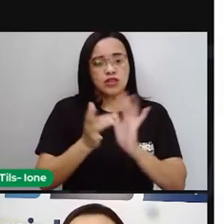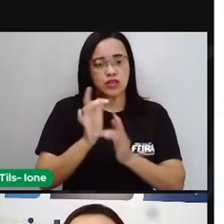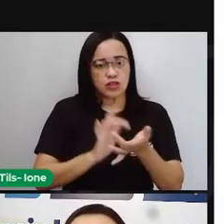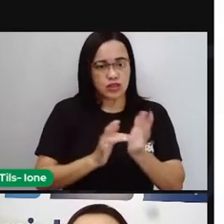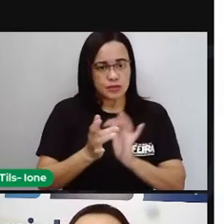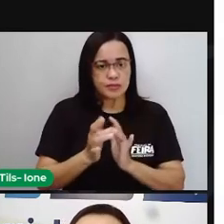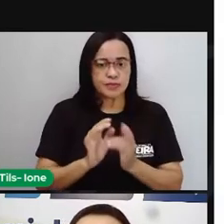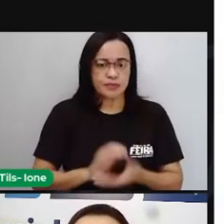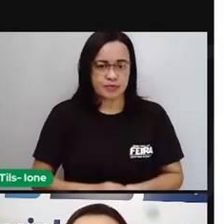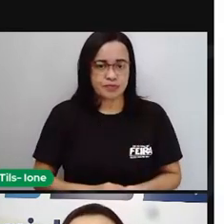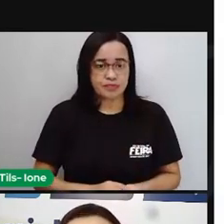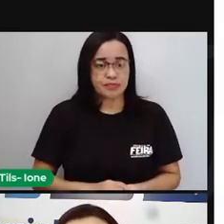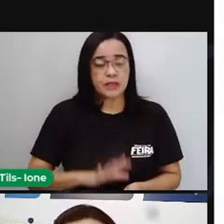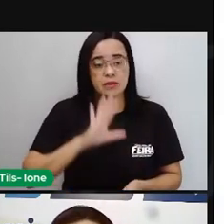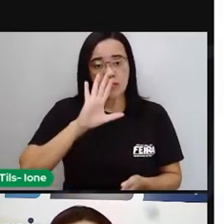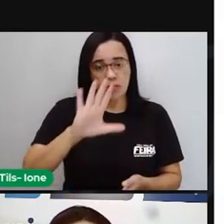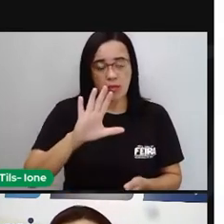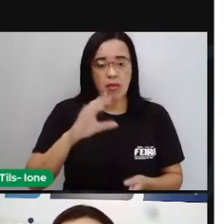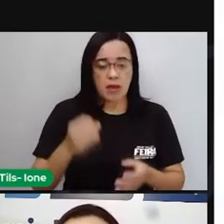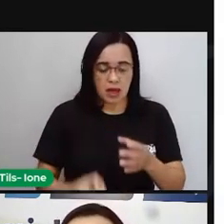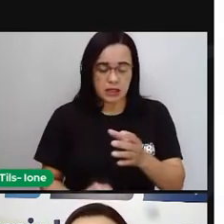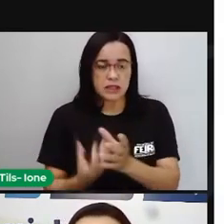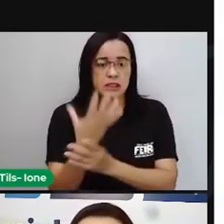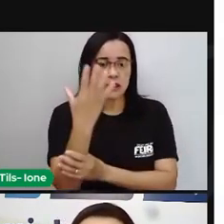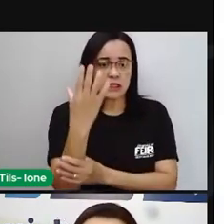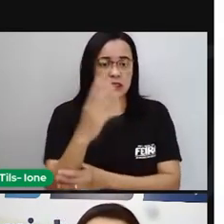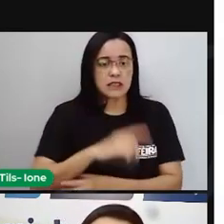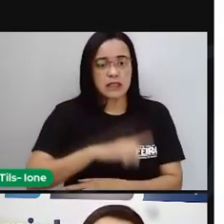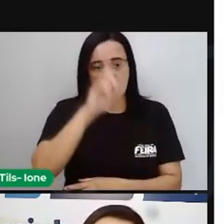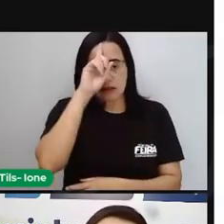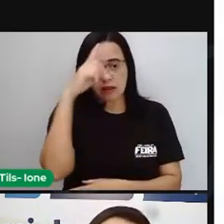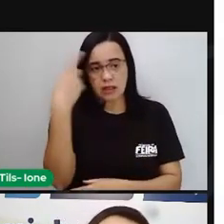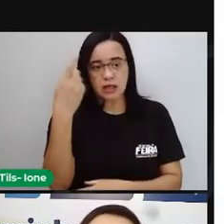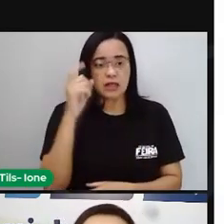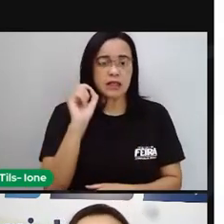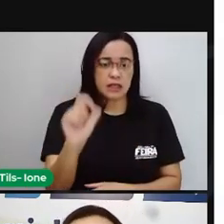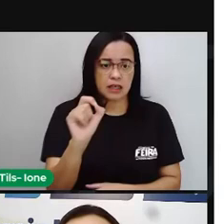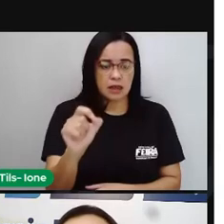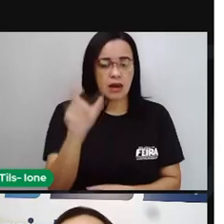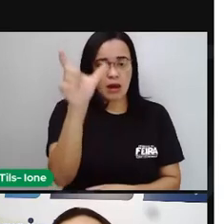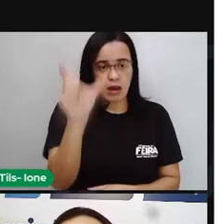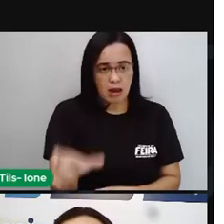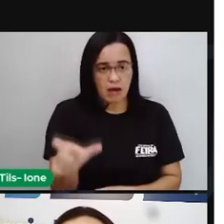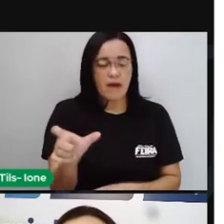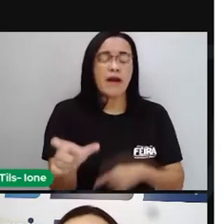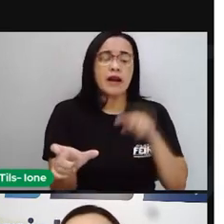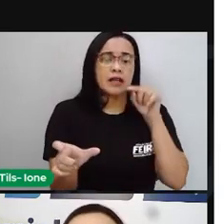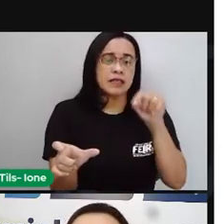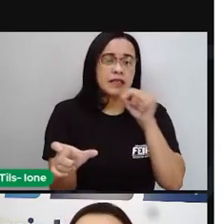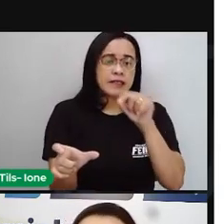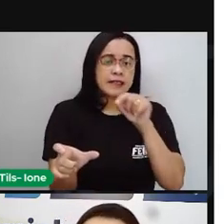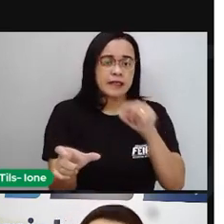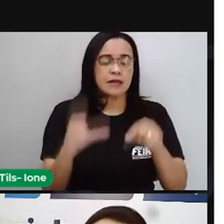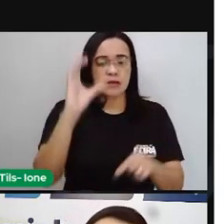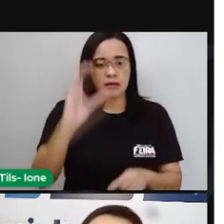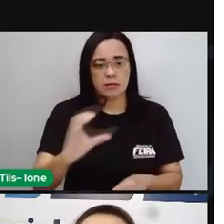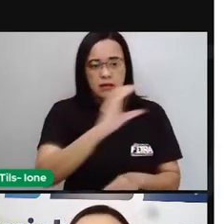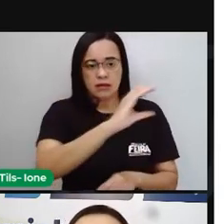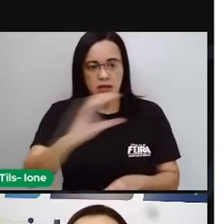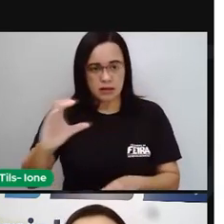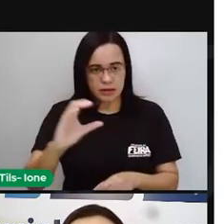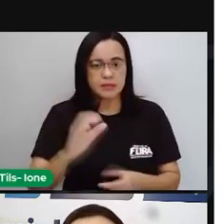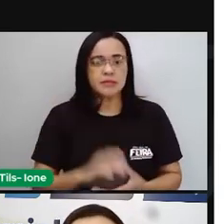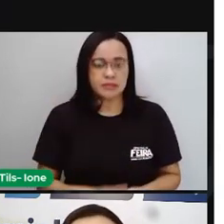seu dia de homenagem à Santa Ana e a São Joaquim, ele foi escolhido aí pra ser o dia também